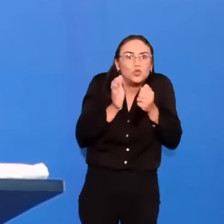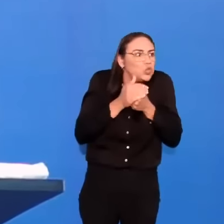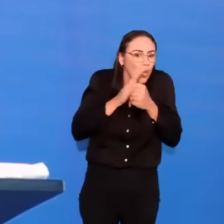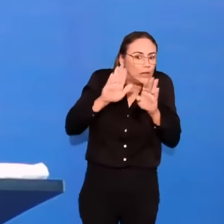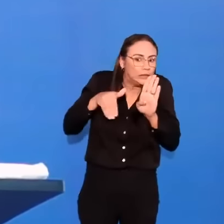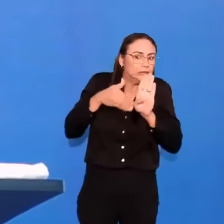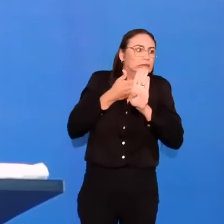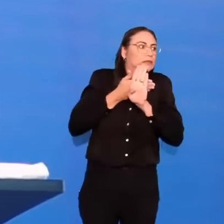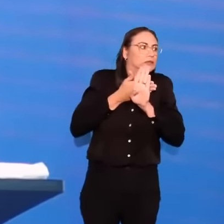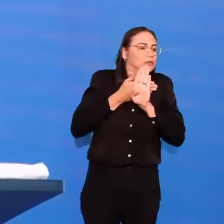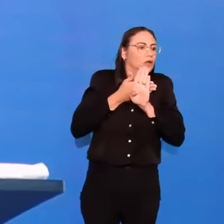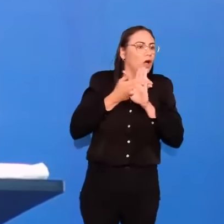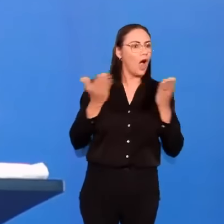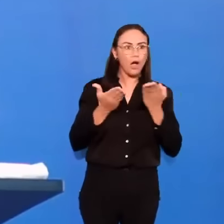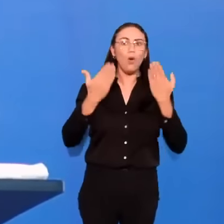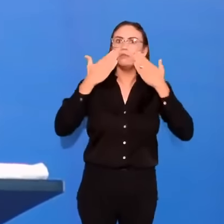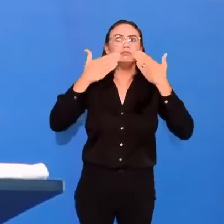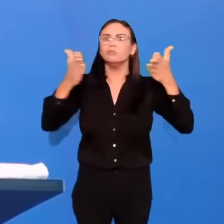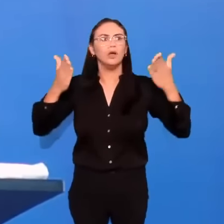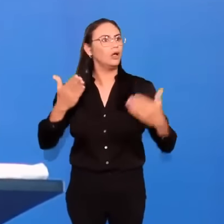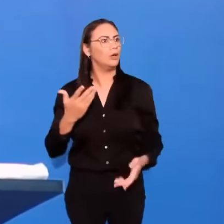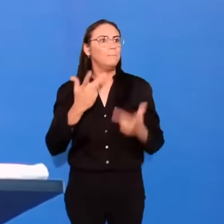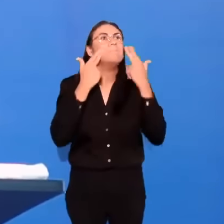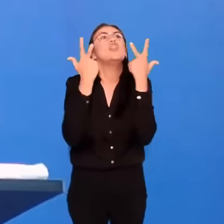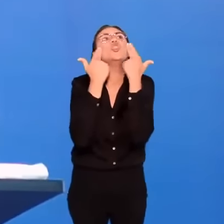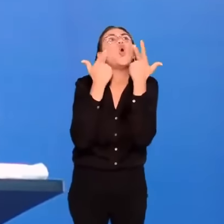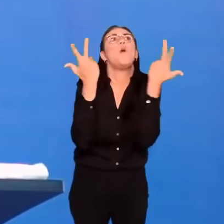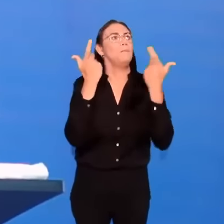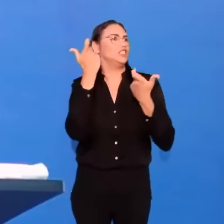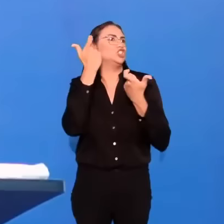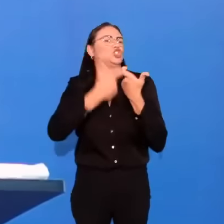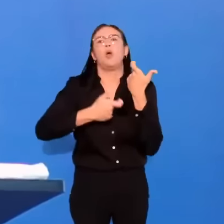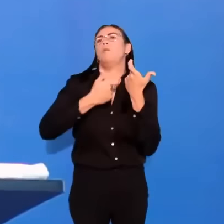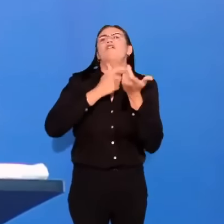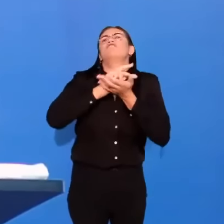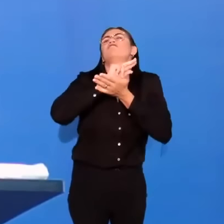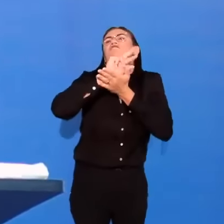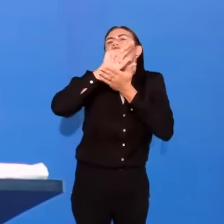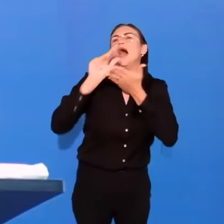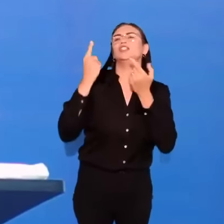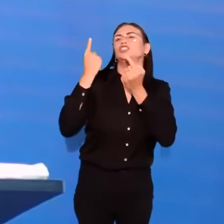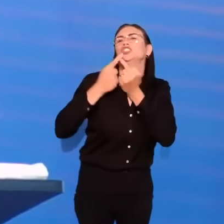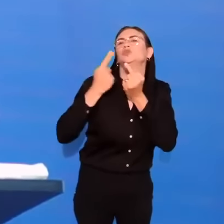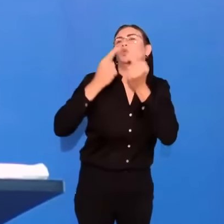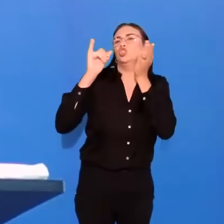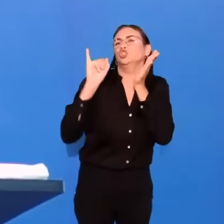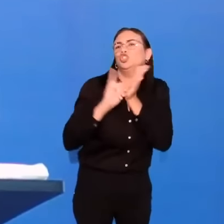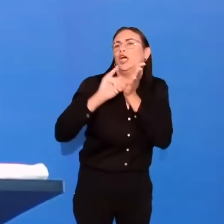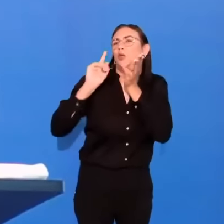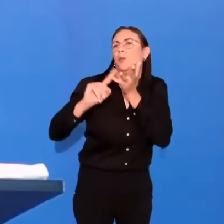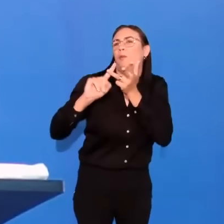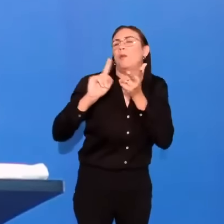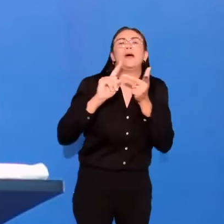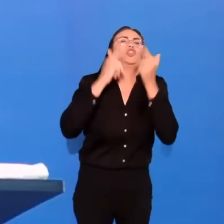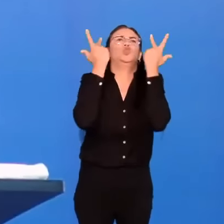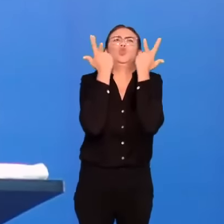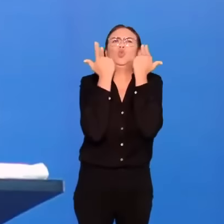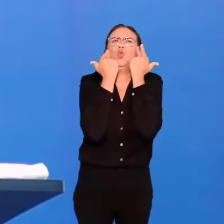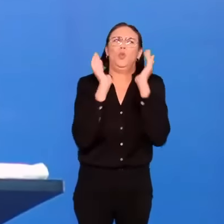aceitando isso, a depravação sexual, como uma conduta normal.